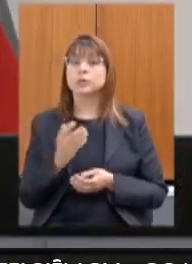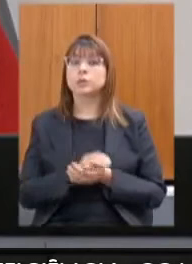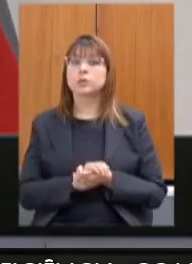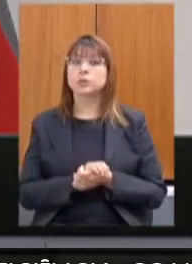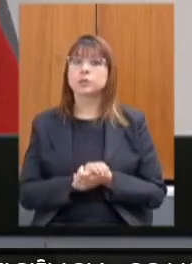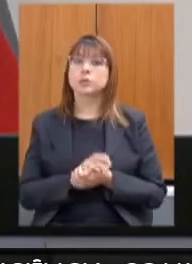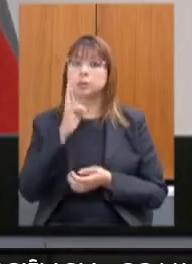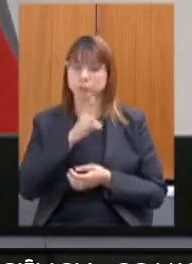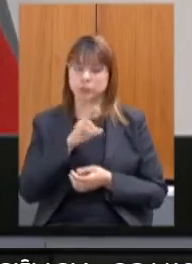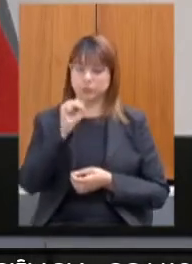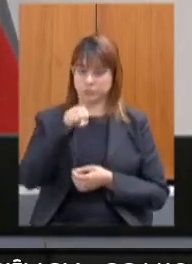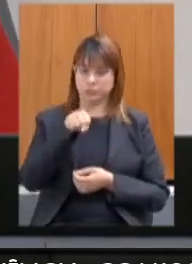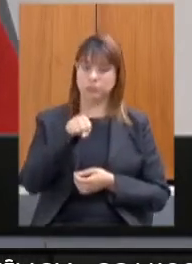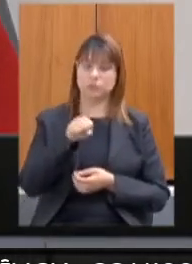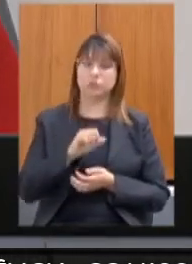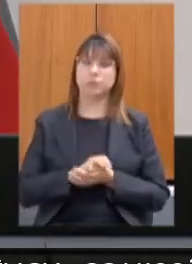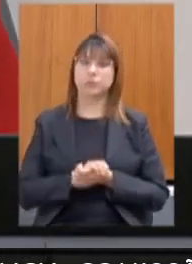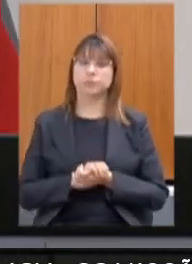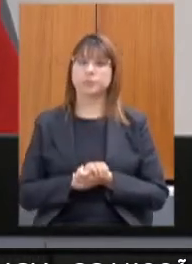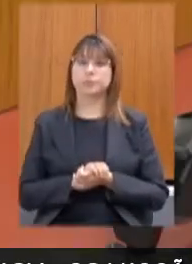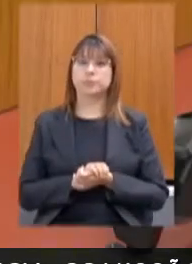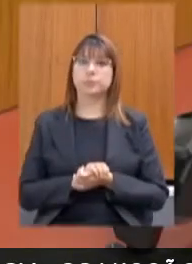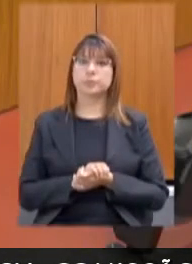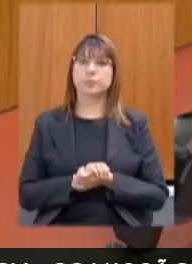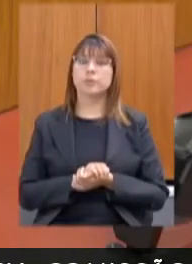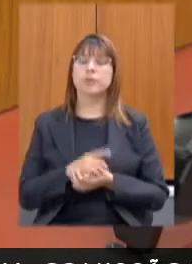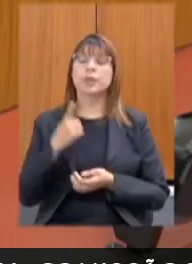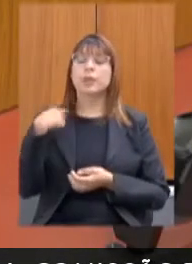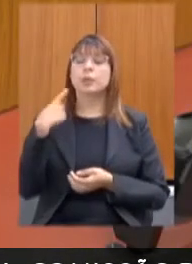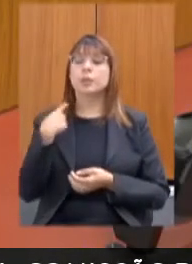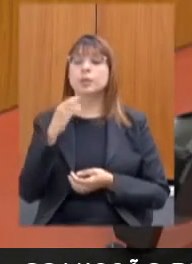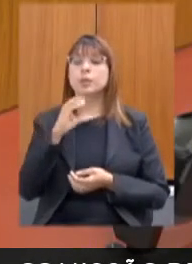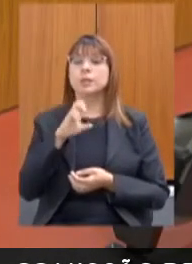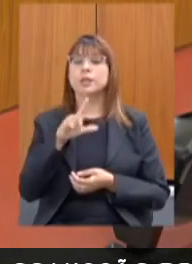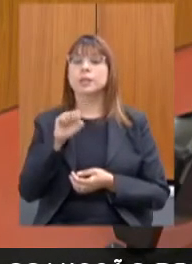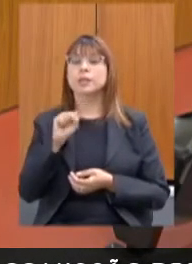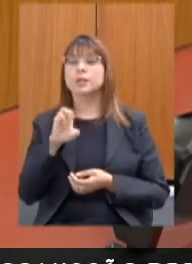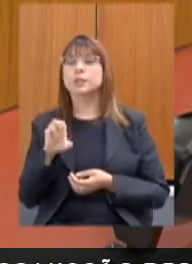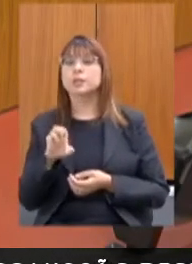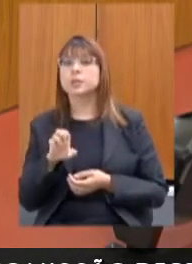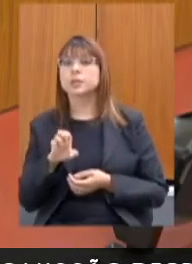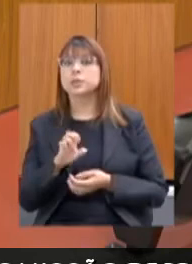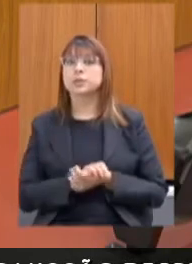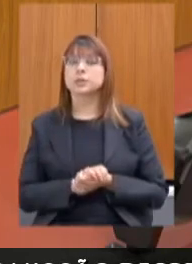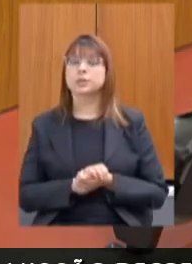Voto sim. E como vota a deputada Celise Laviola?